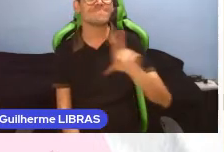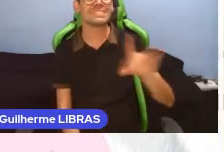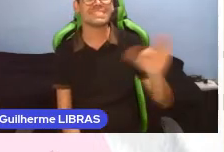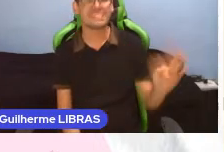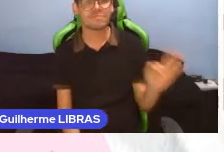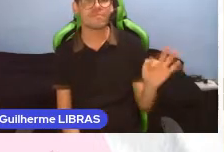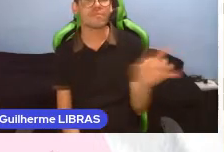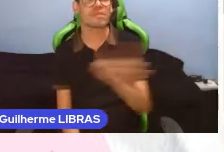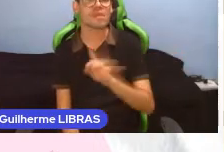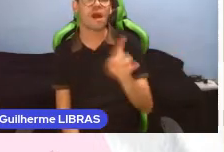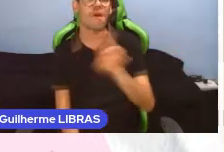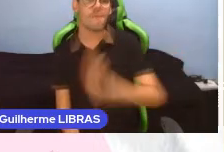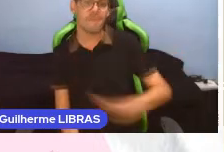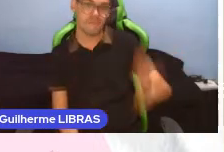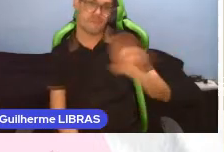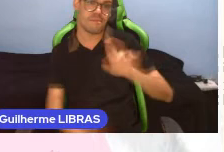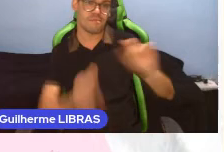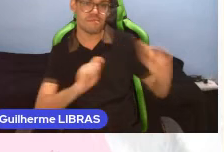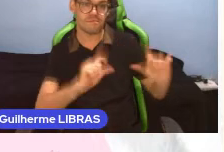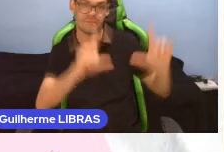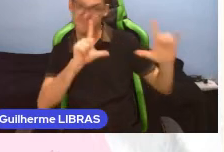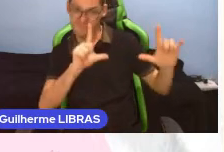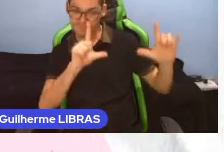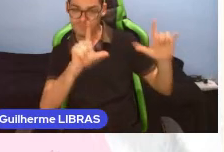consultáveis em formato de imagem.